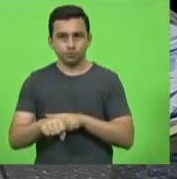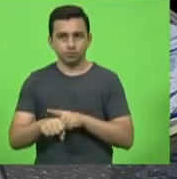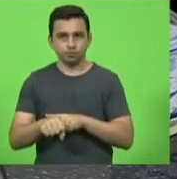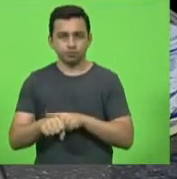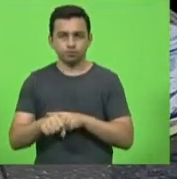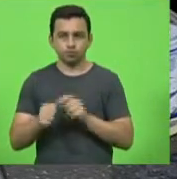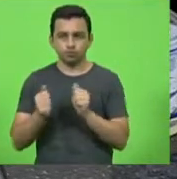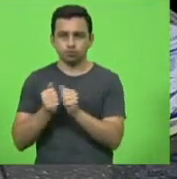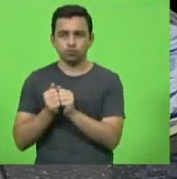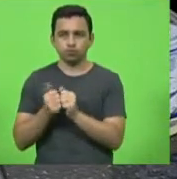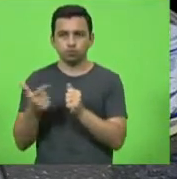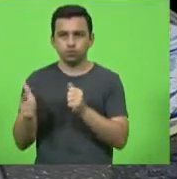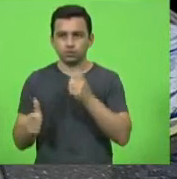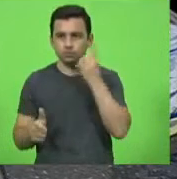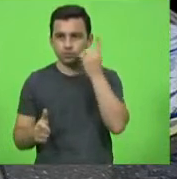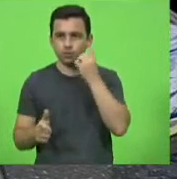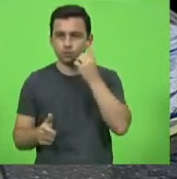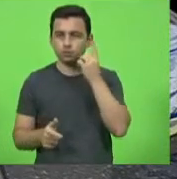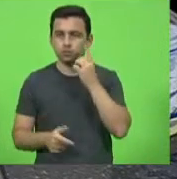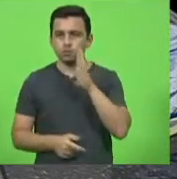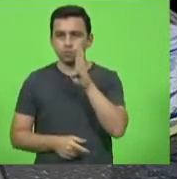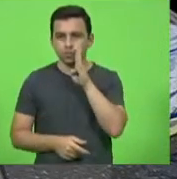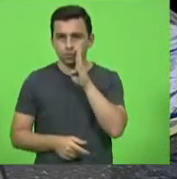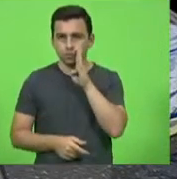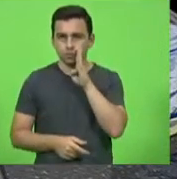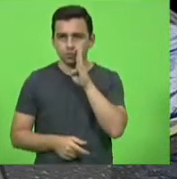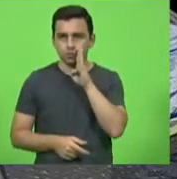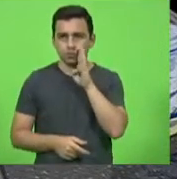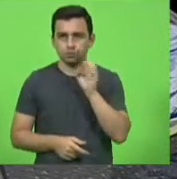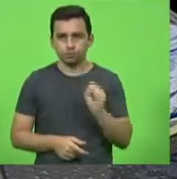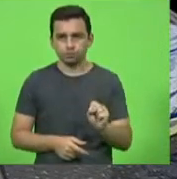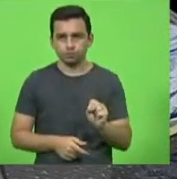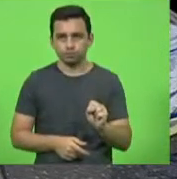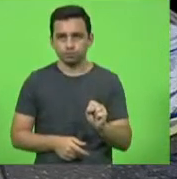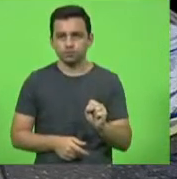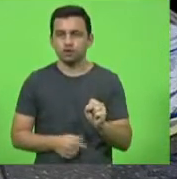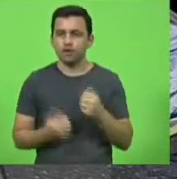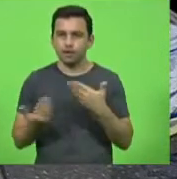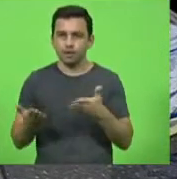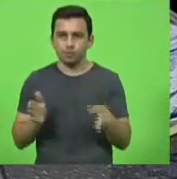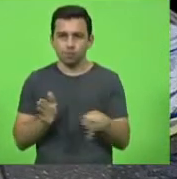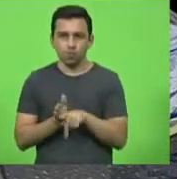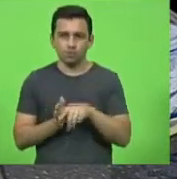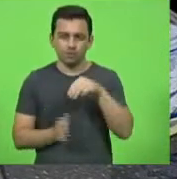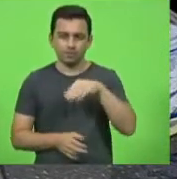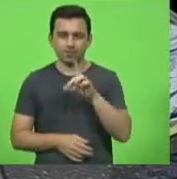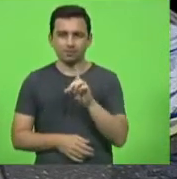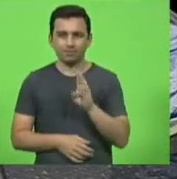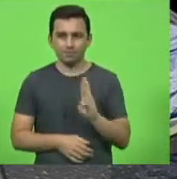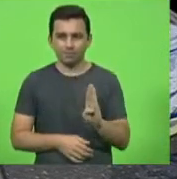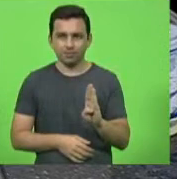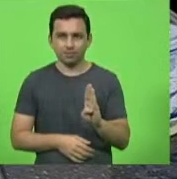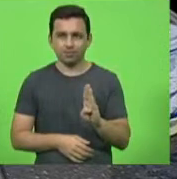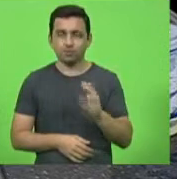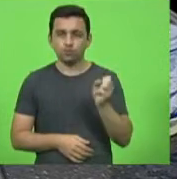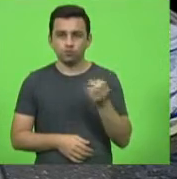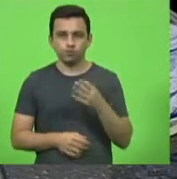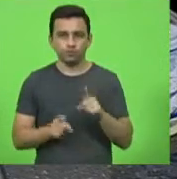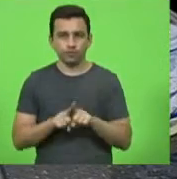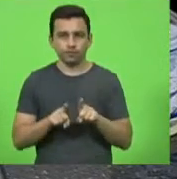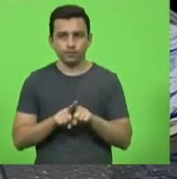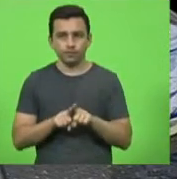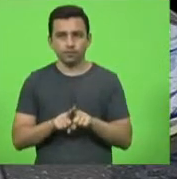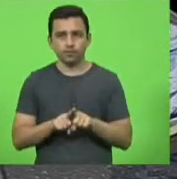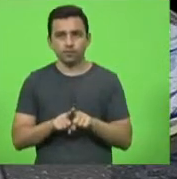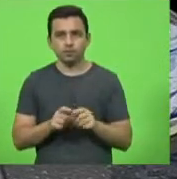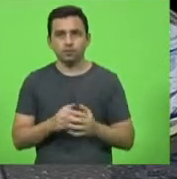deputado Bruno que integra o nosso bloco parlamentar MDB novo ou poderia